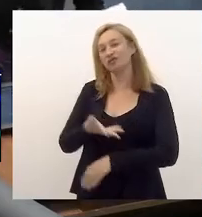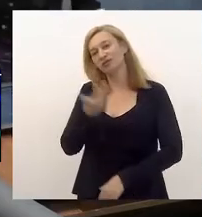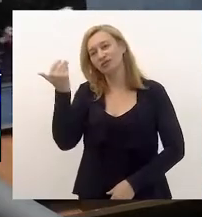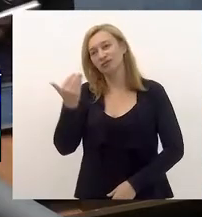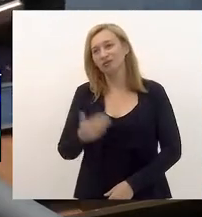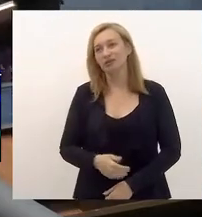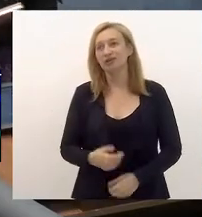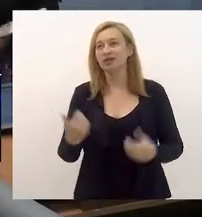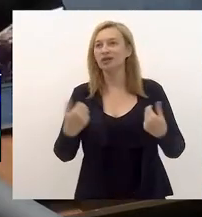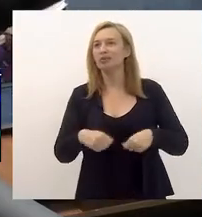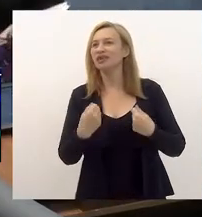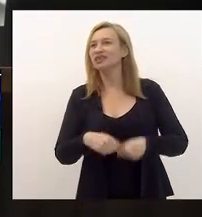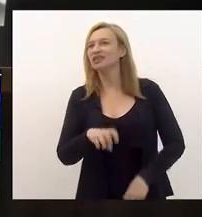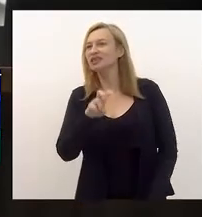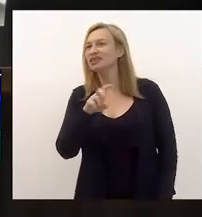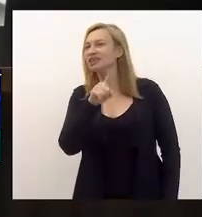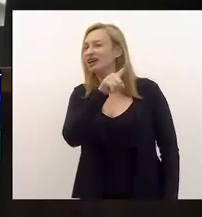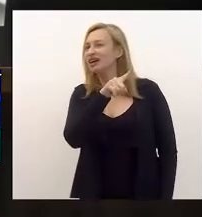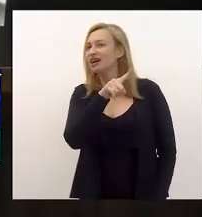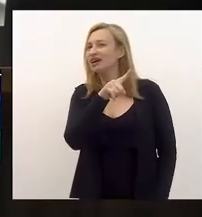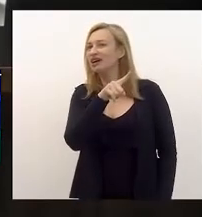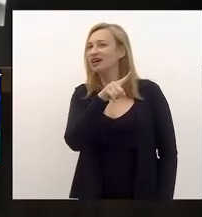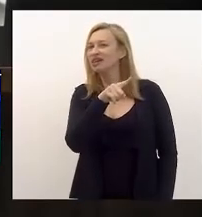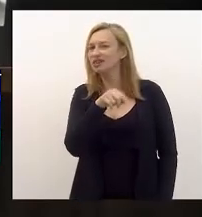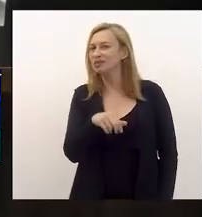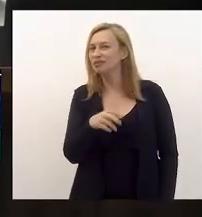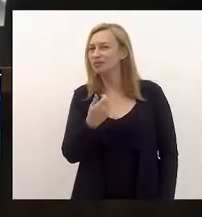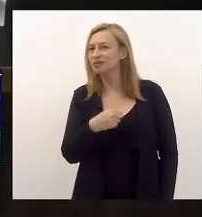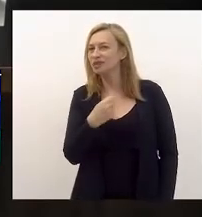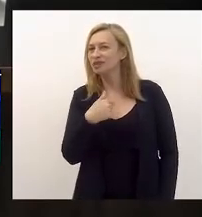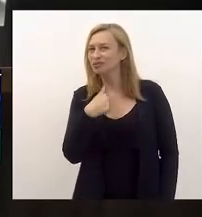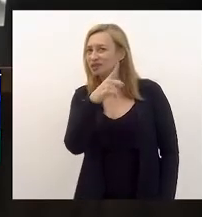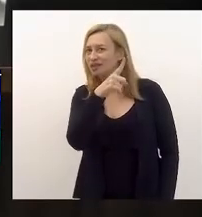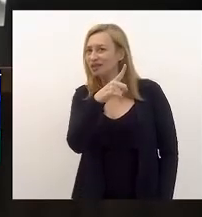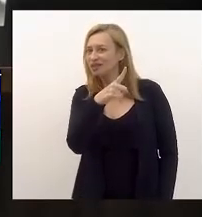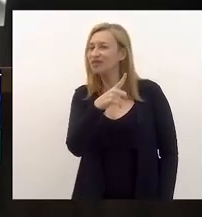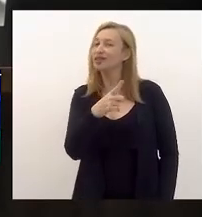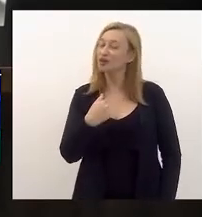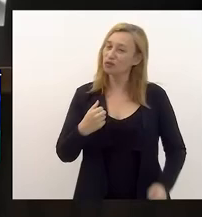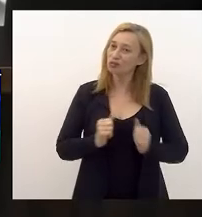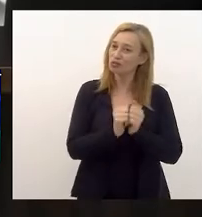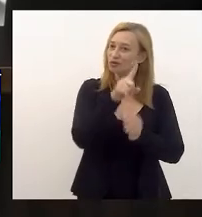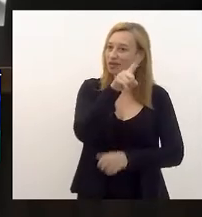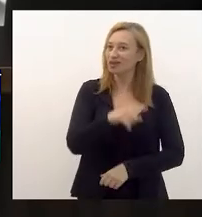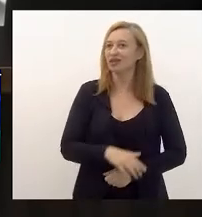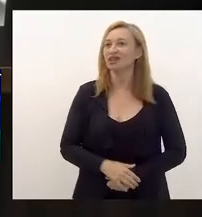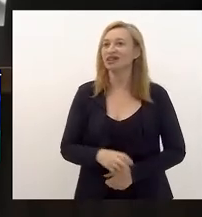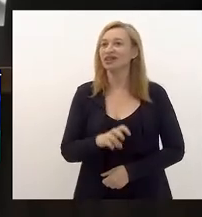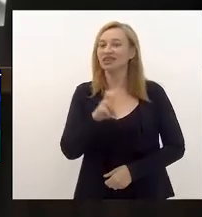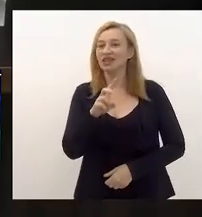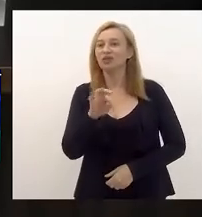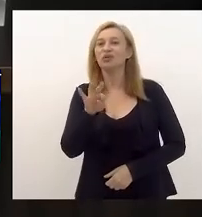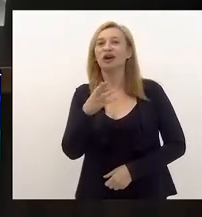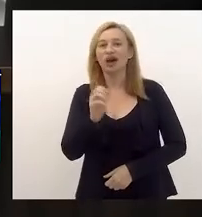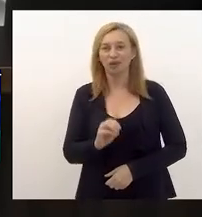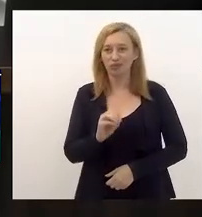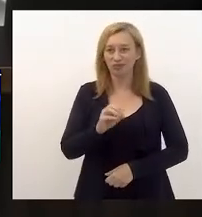Está precisando de quinta lá, não? Do Carmo? Vou mandar para lá. Quinta do Carmo.